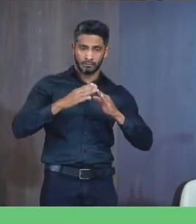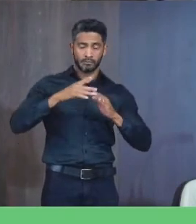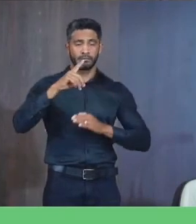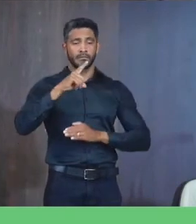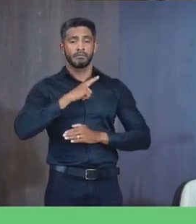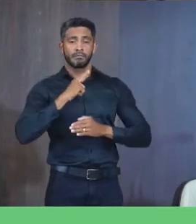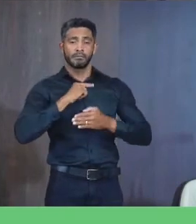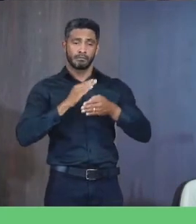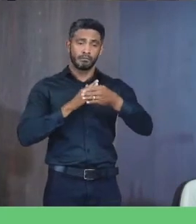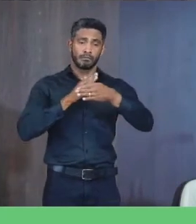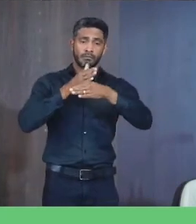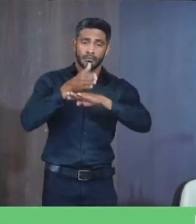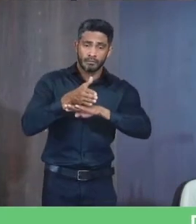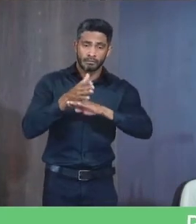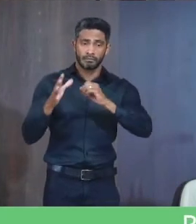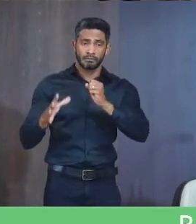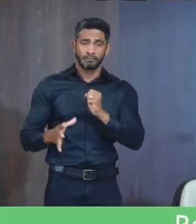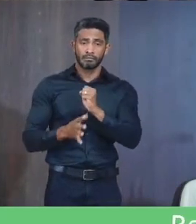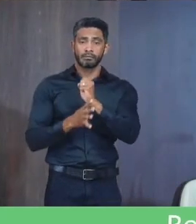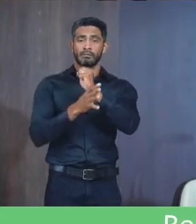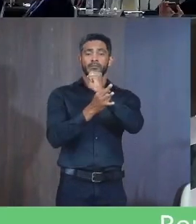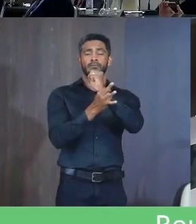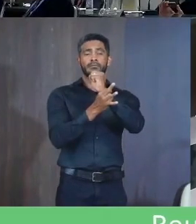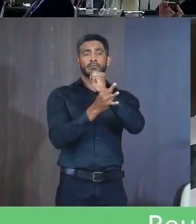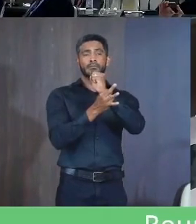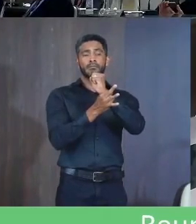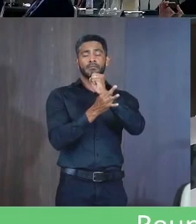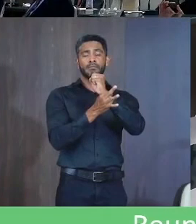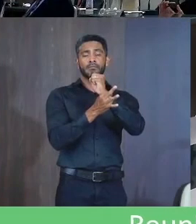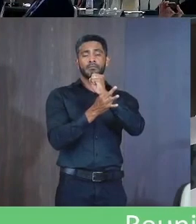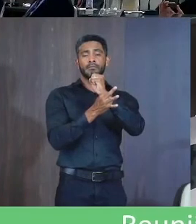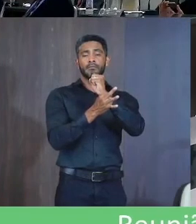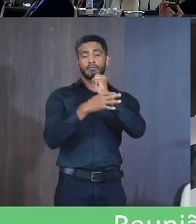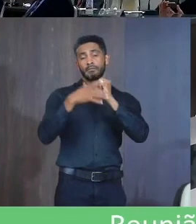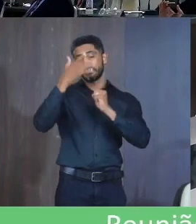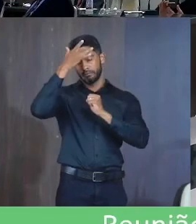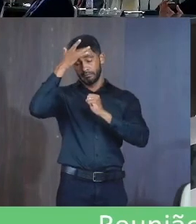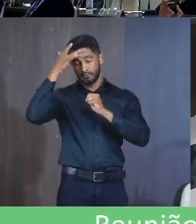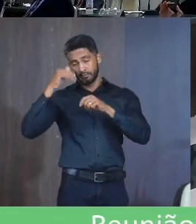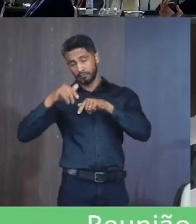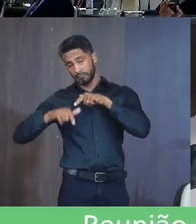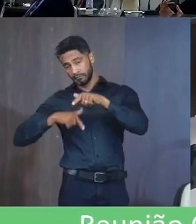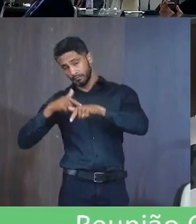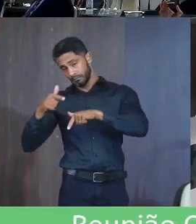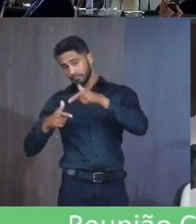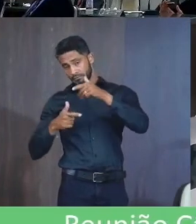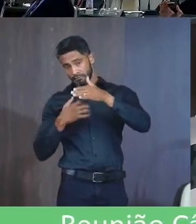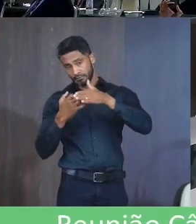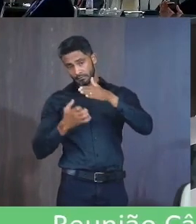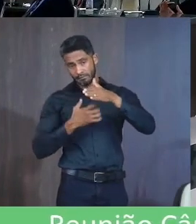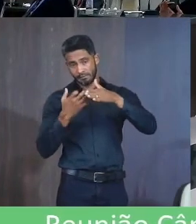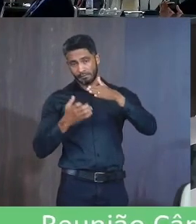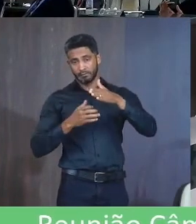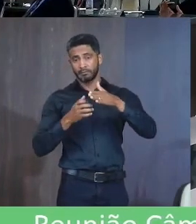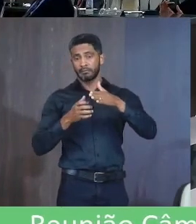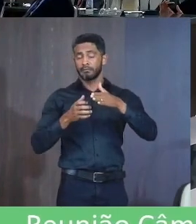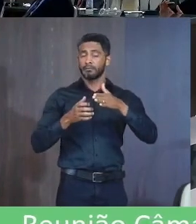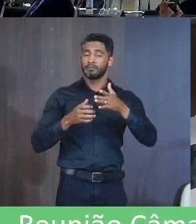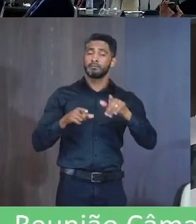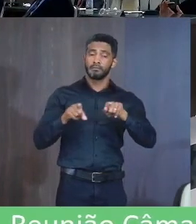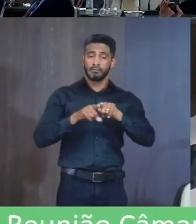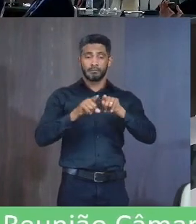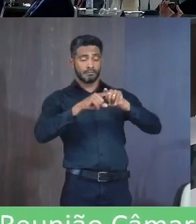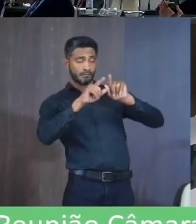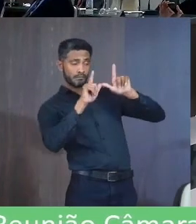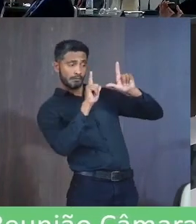De acesso De segurança Ao empregado Postal Dispuserem De placas